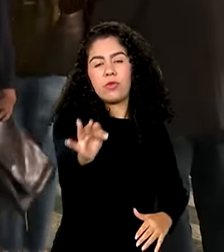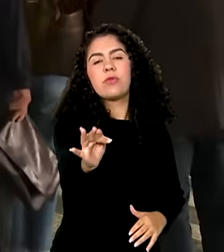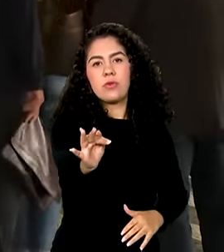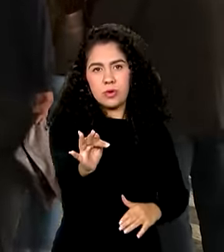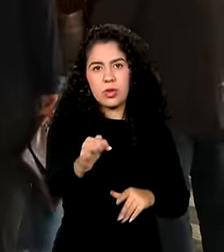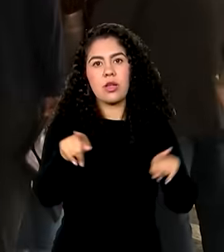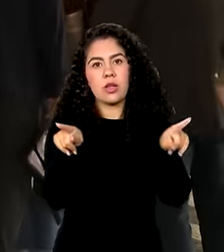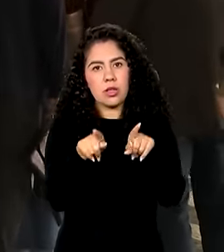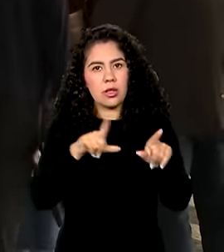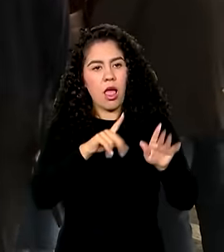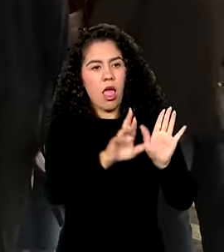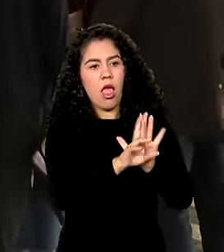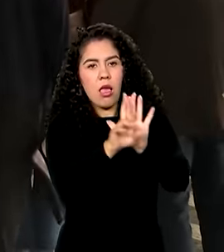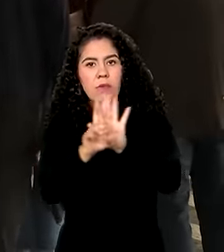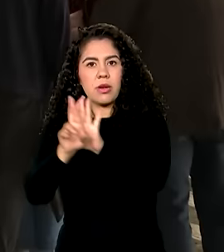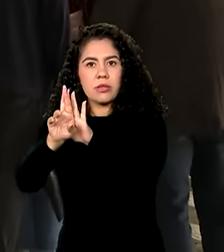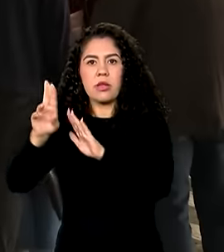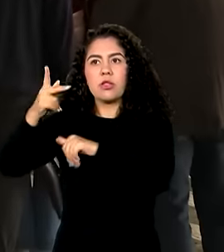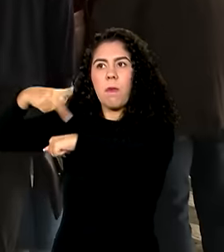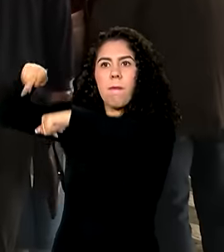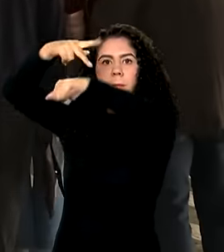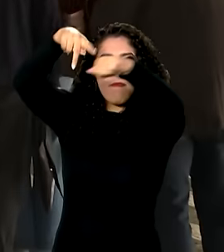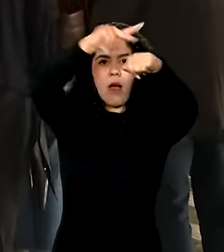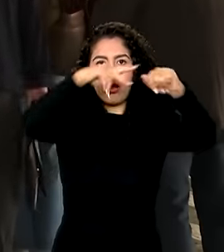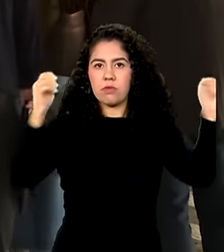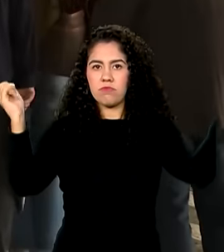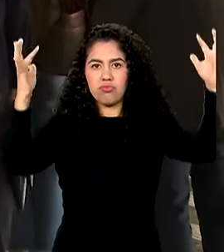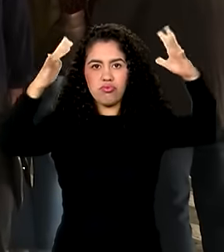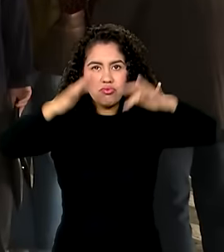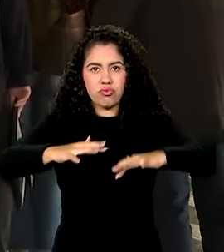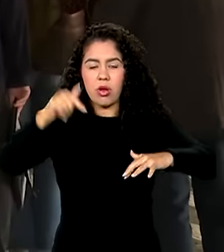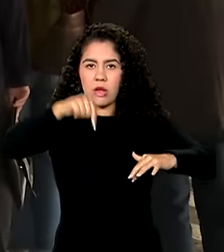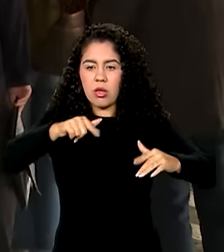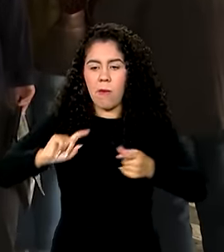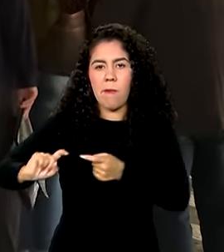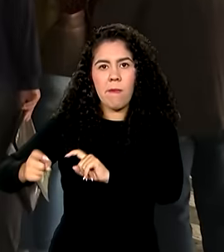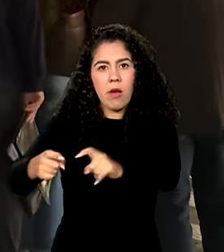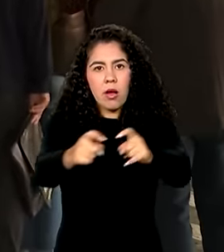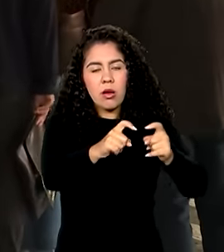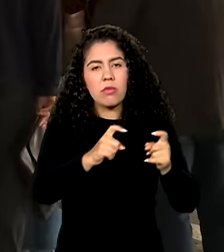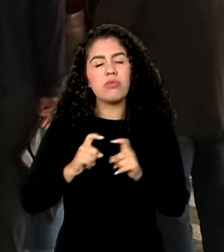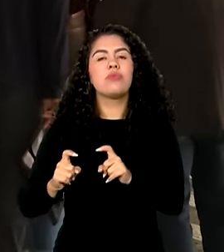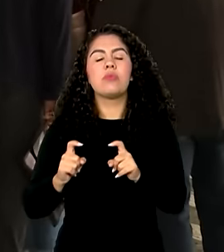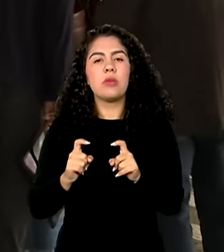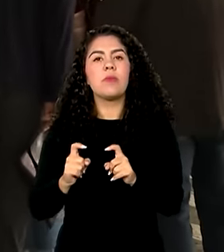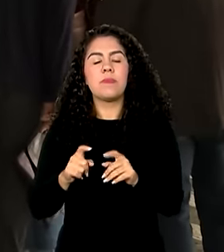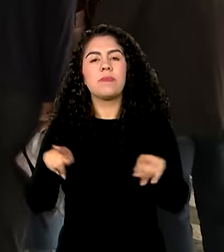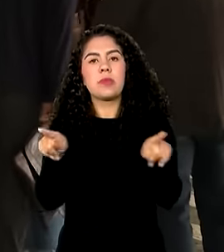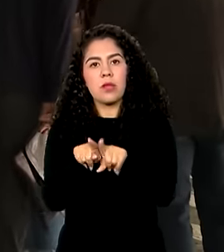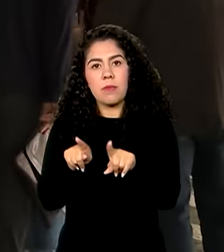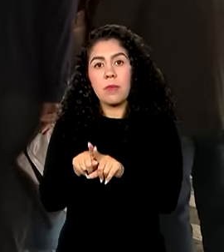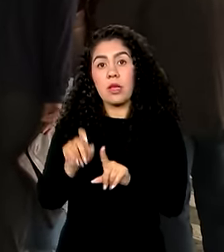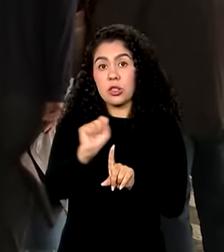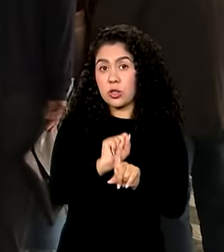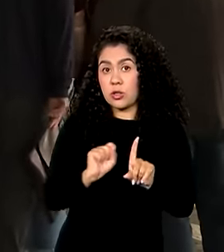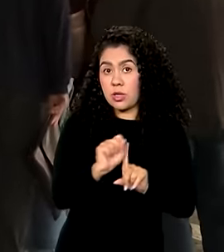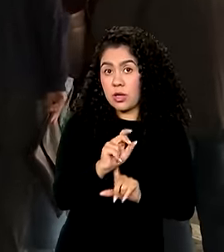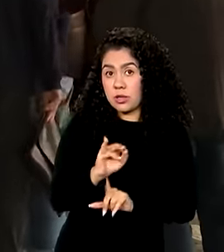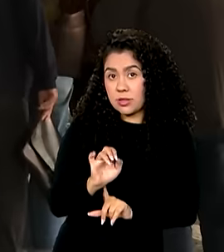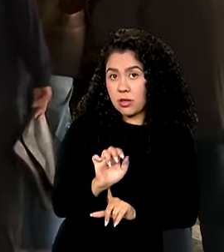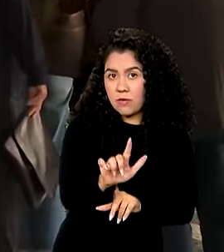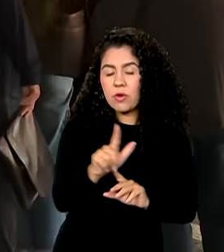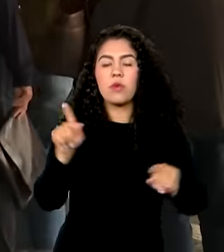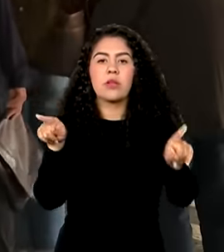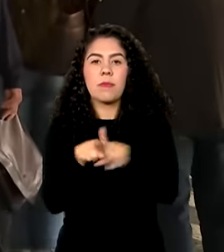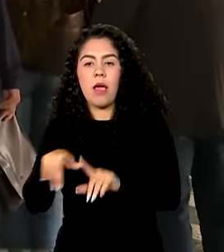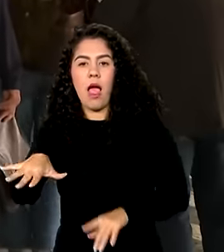organismos internacionais, representantes desses organismos, representantes do governo, da sociedade civil e também